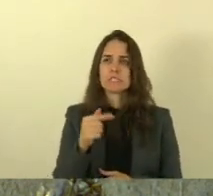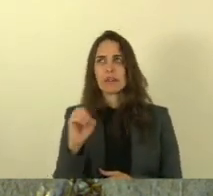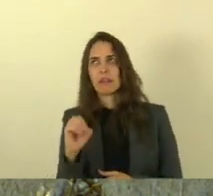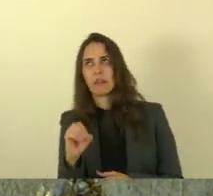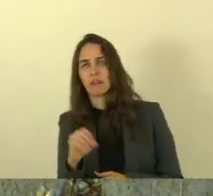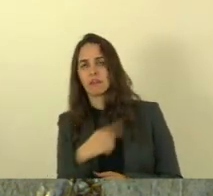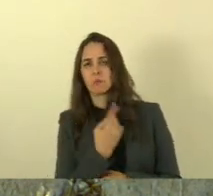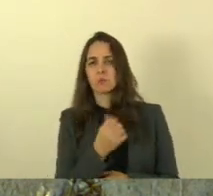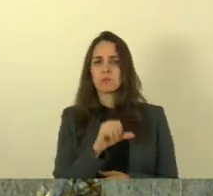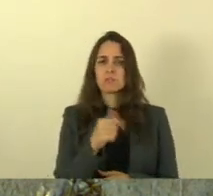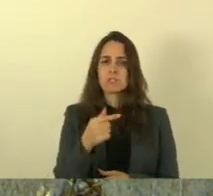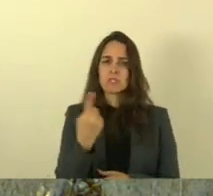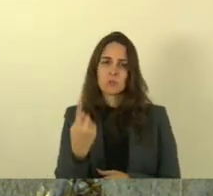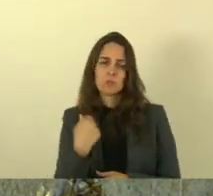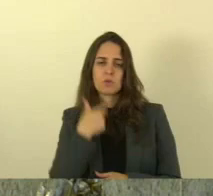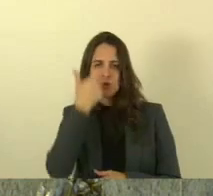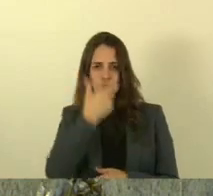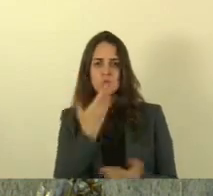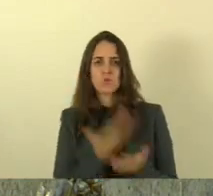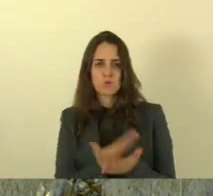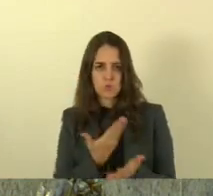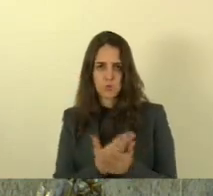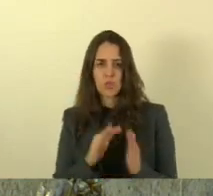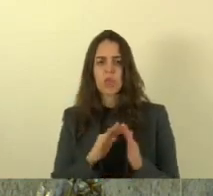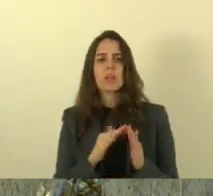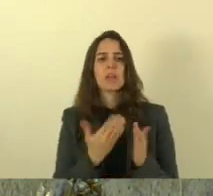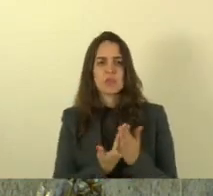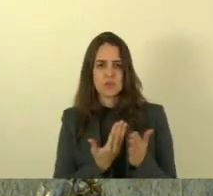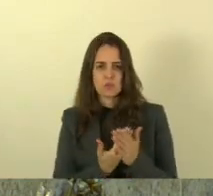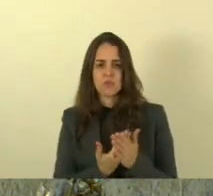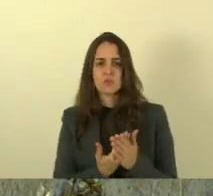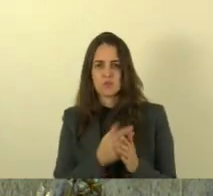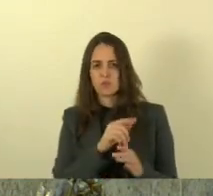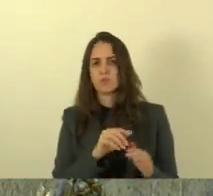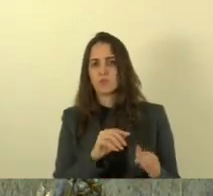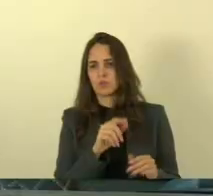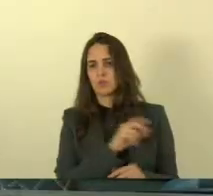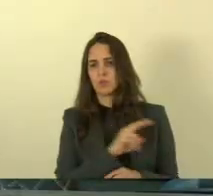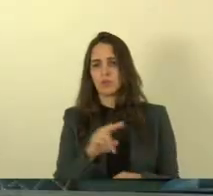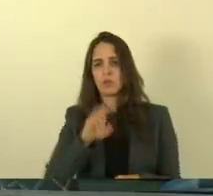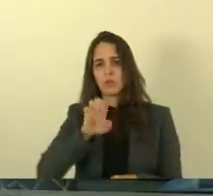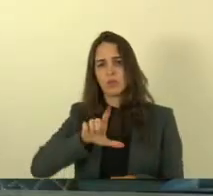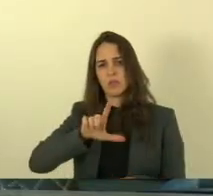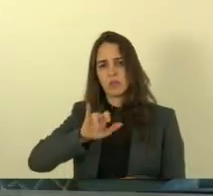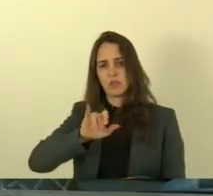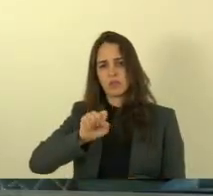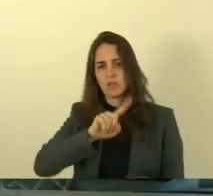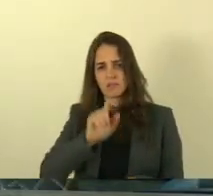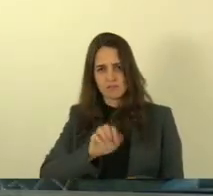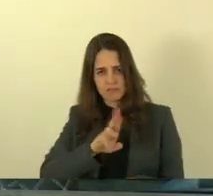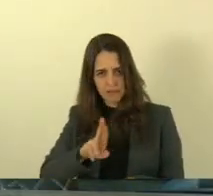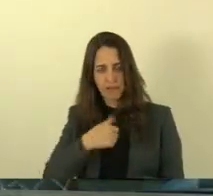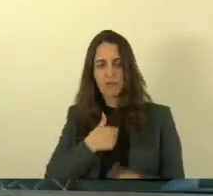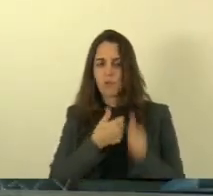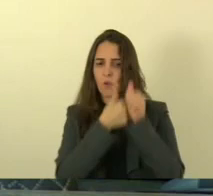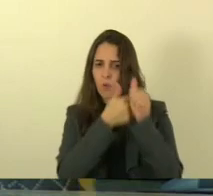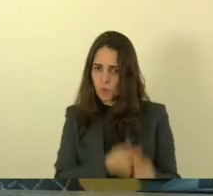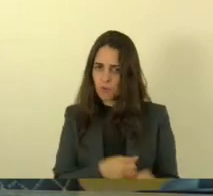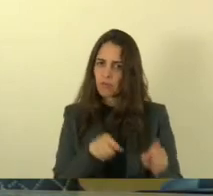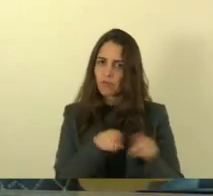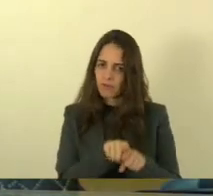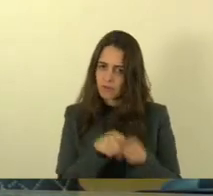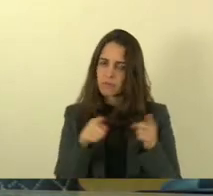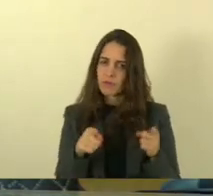tive a oportunidade de estudar ali no colégio ali a Zé Batista e acompanhar estudei e acompanhei ali de